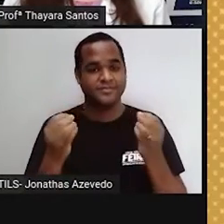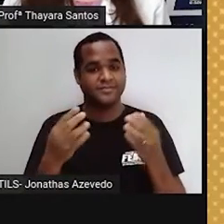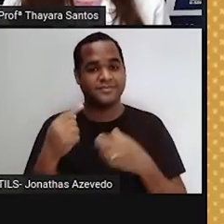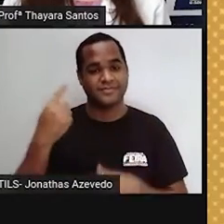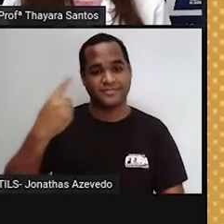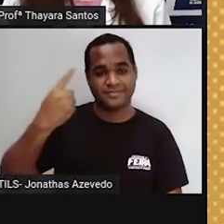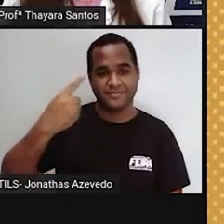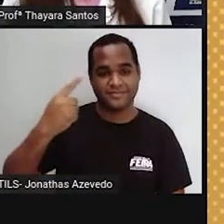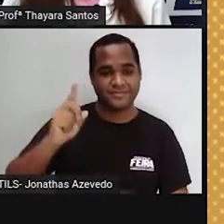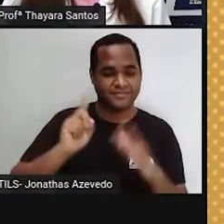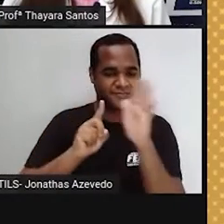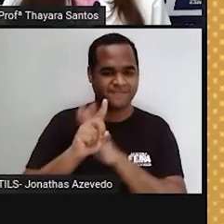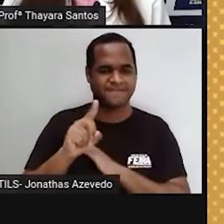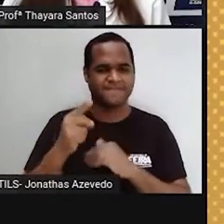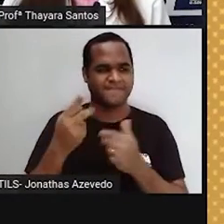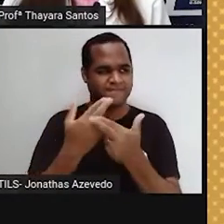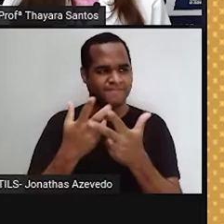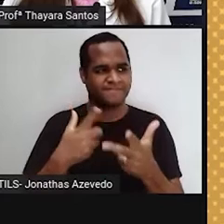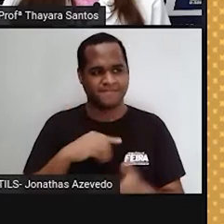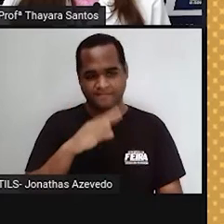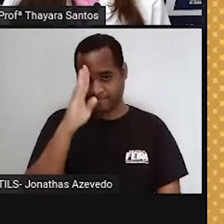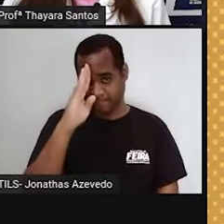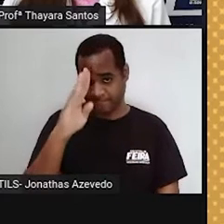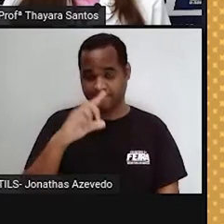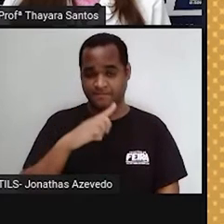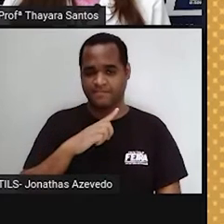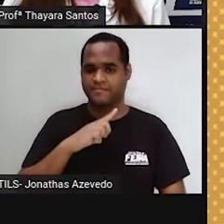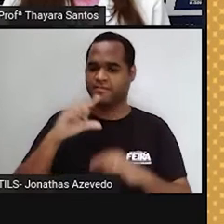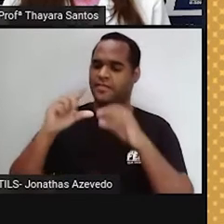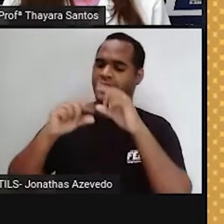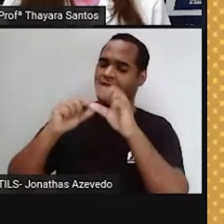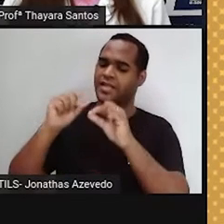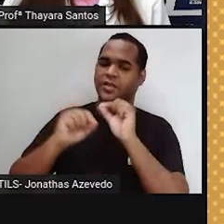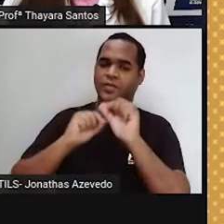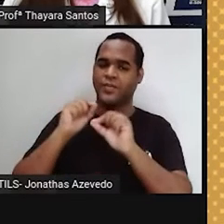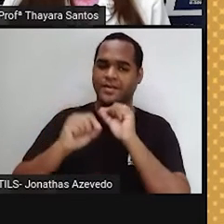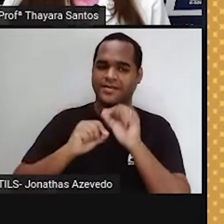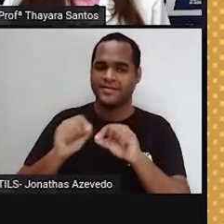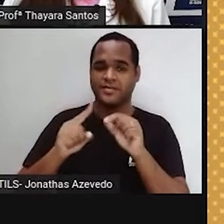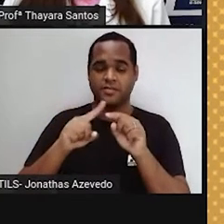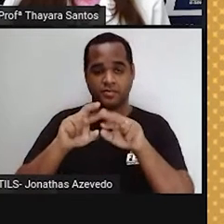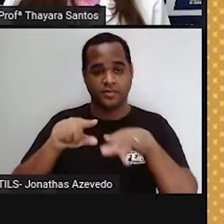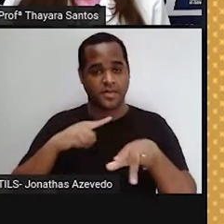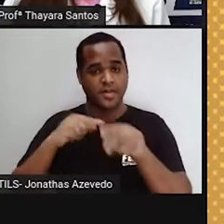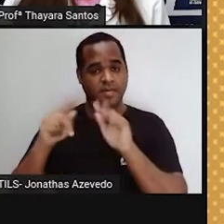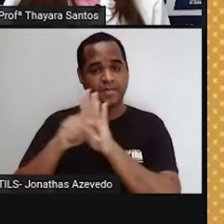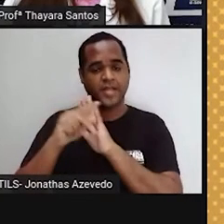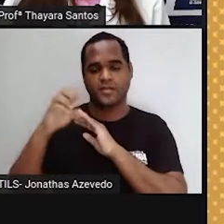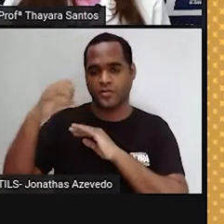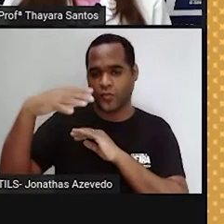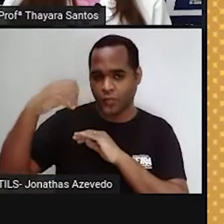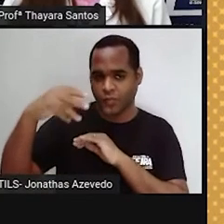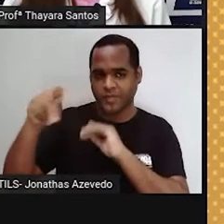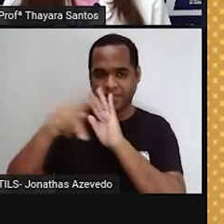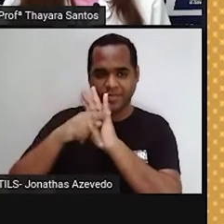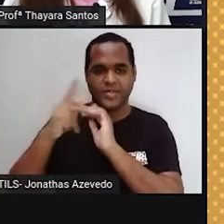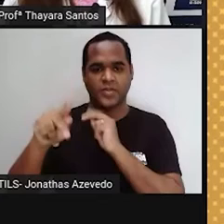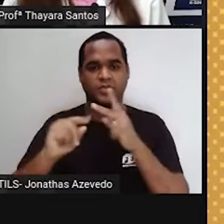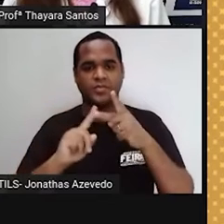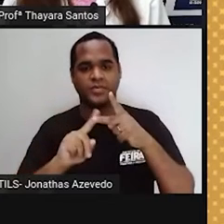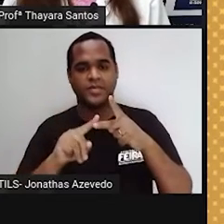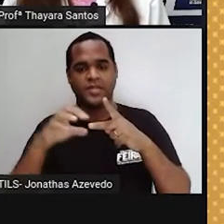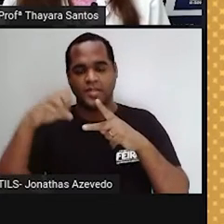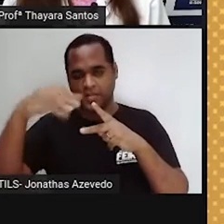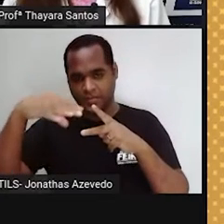Primeira pergunta. Podemos definir estrela como astro que não apresenta a luz própria, astro que